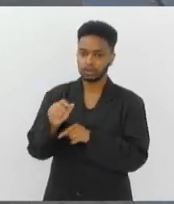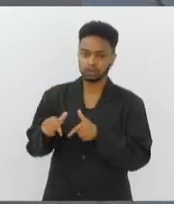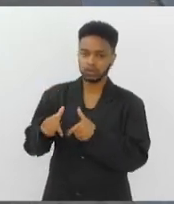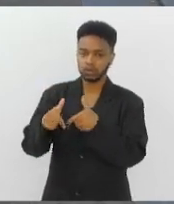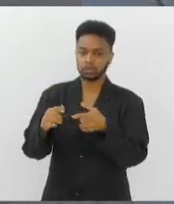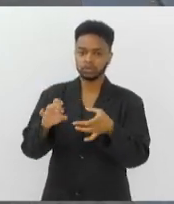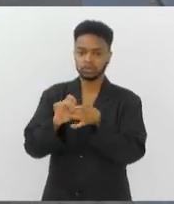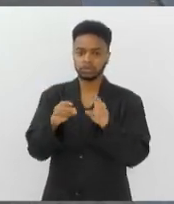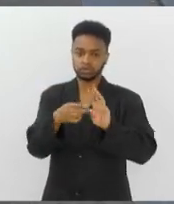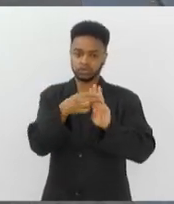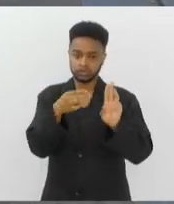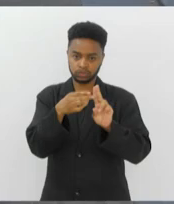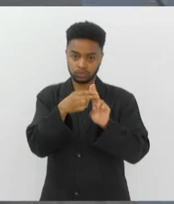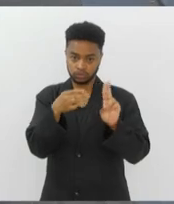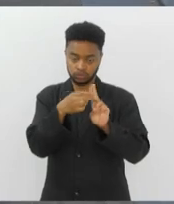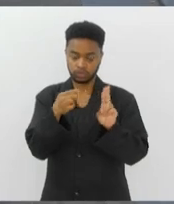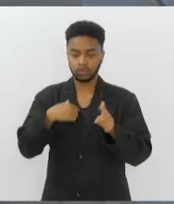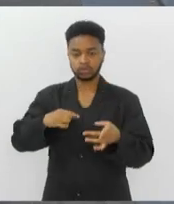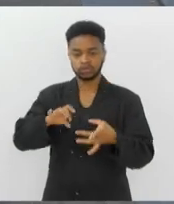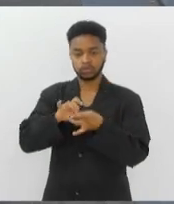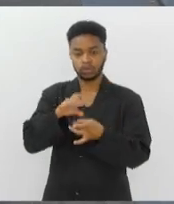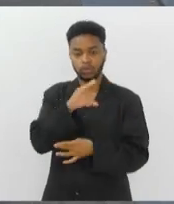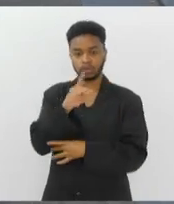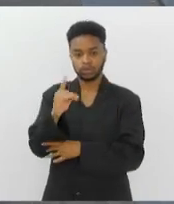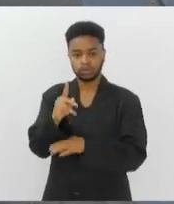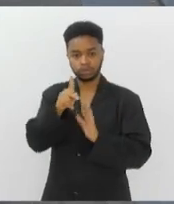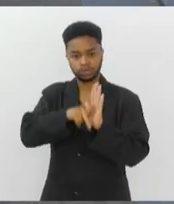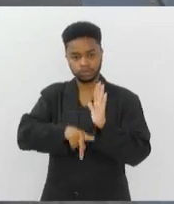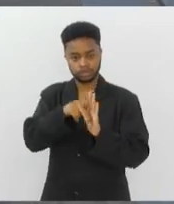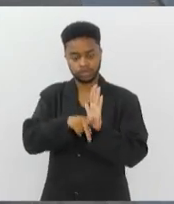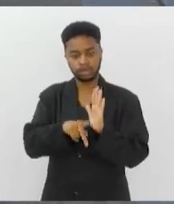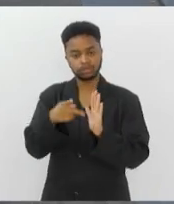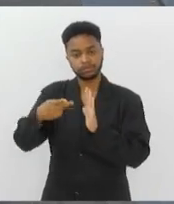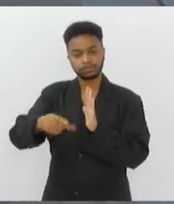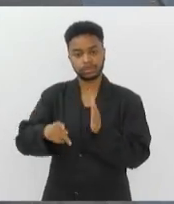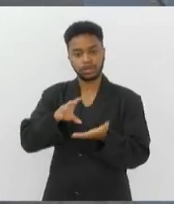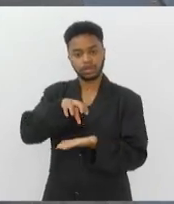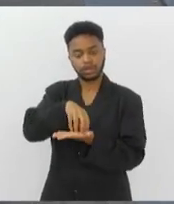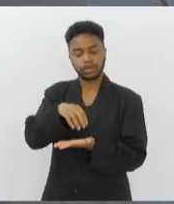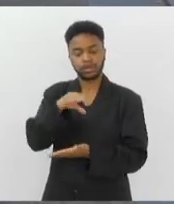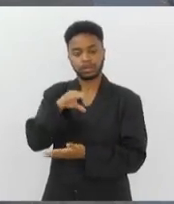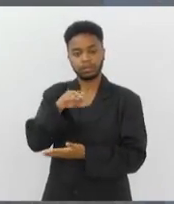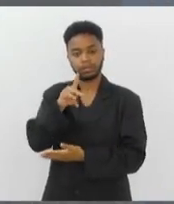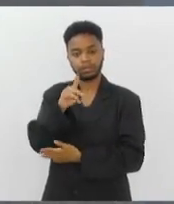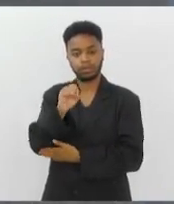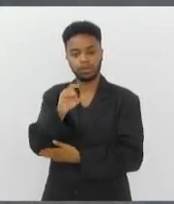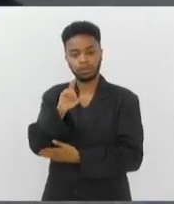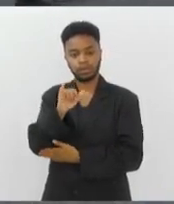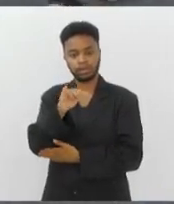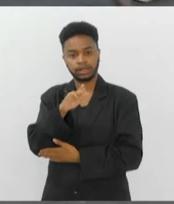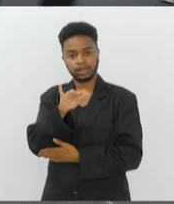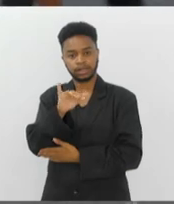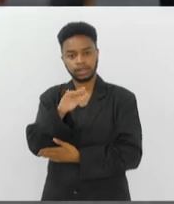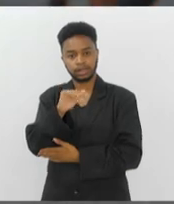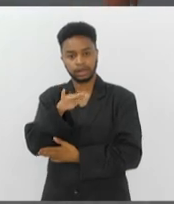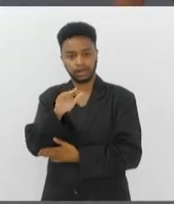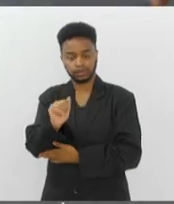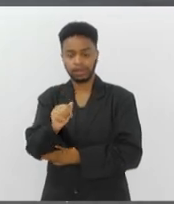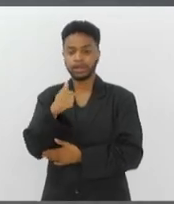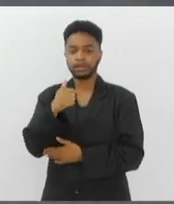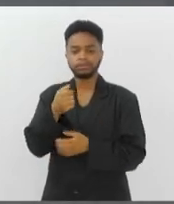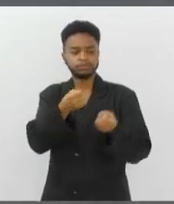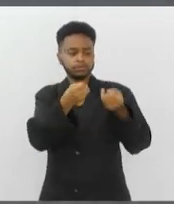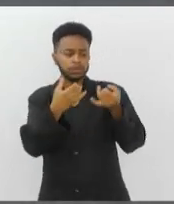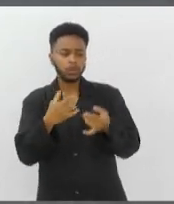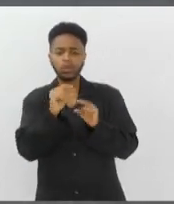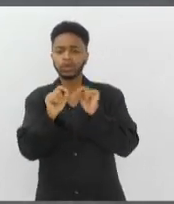pelo SUS. Eu estou aqui com a coordenadora do projeto da Policlínica da UERJ, a Raquel Miranda. Raquel, primeiro eu queria que você falasse para a gente o